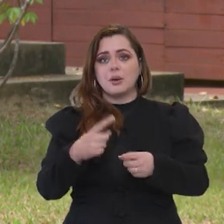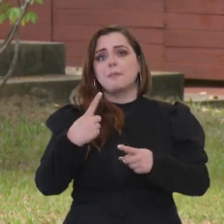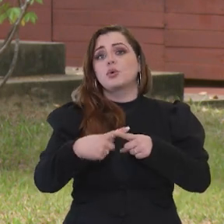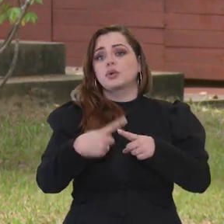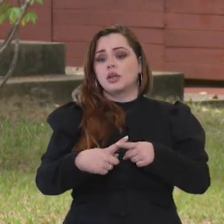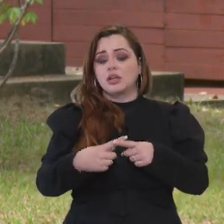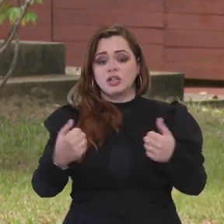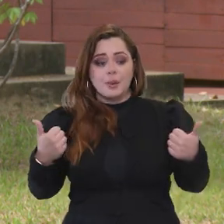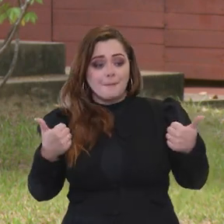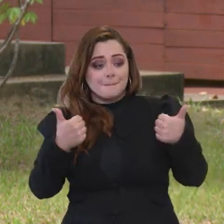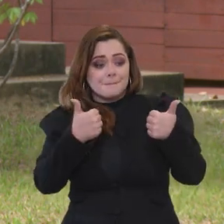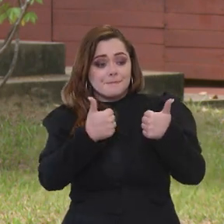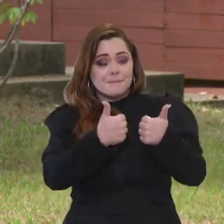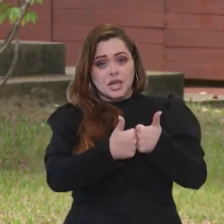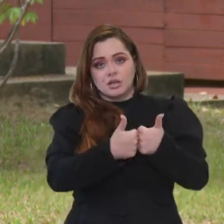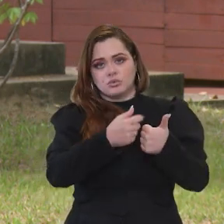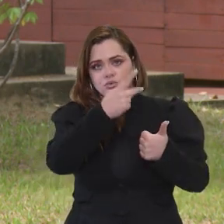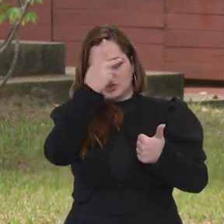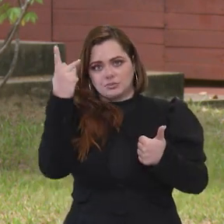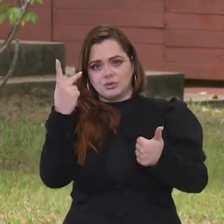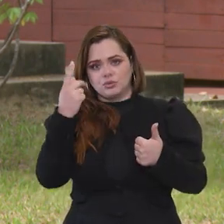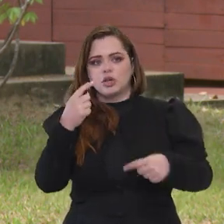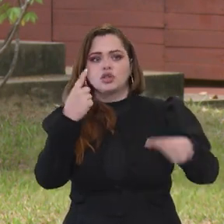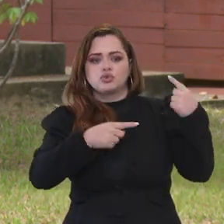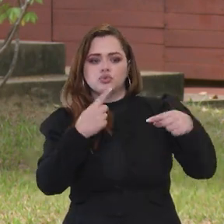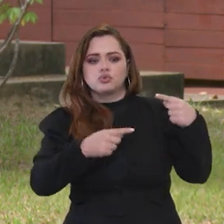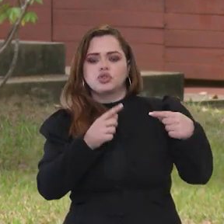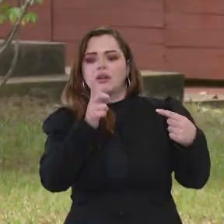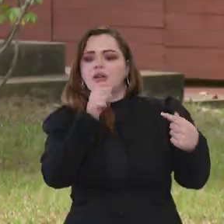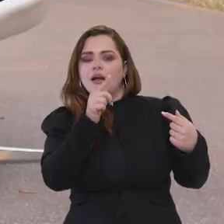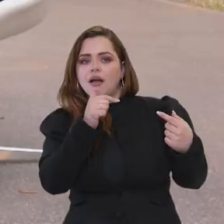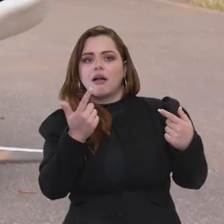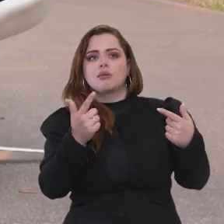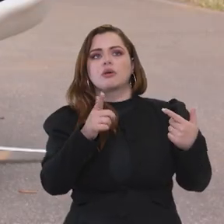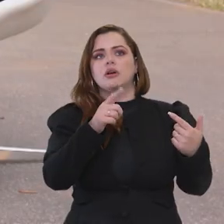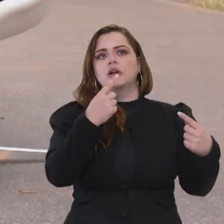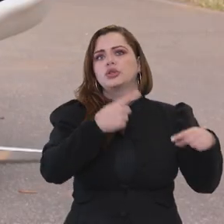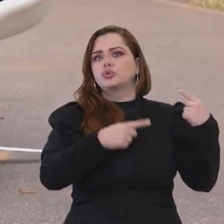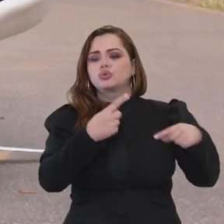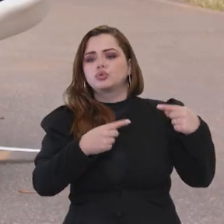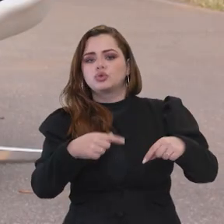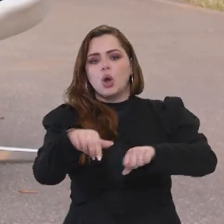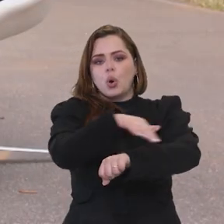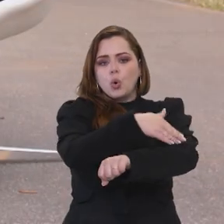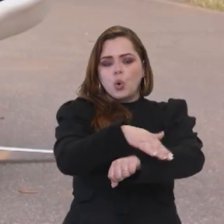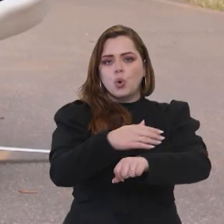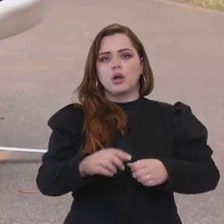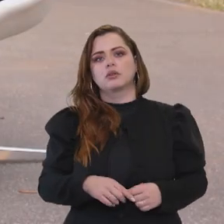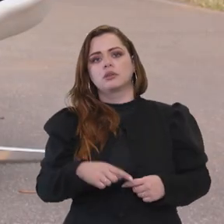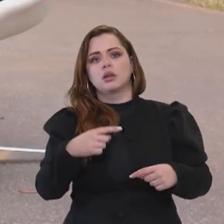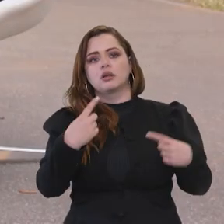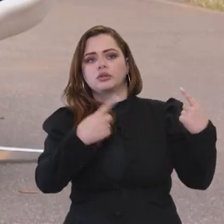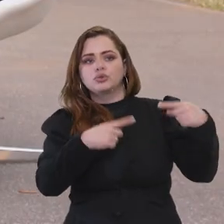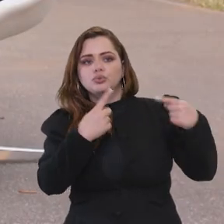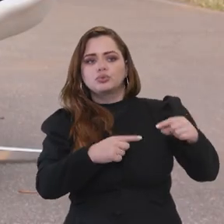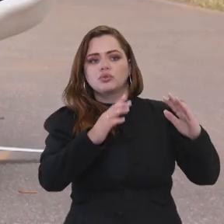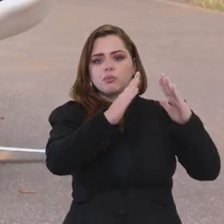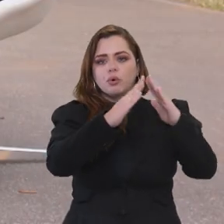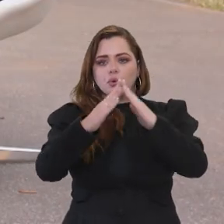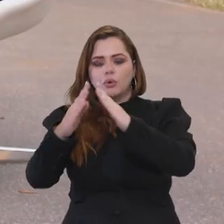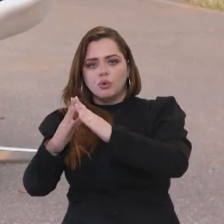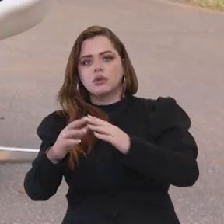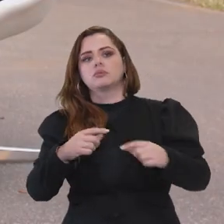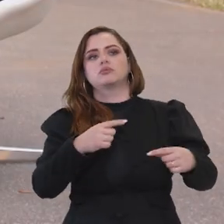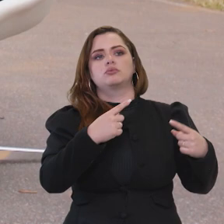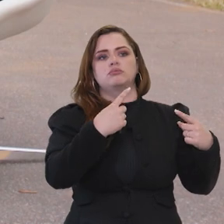perto do cidadão, para que a gente possa discutir o saneamento, para que a gente possa discutir o problema da mobilidade urbana, a questão da habitação, a